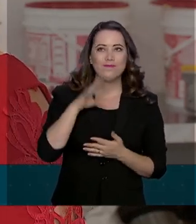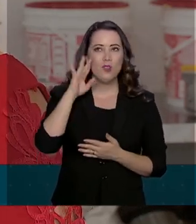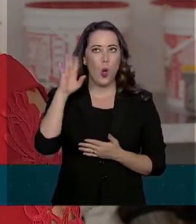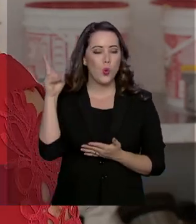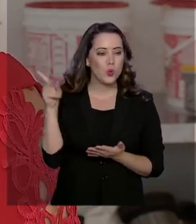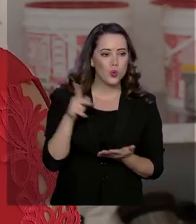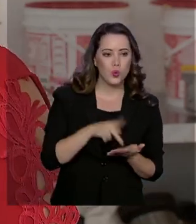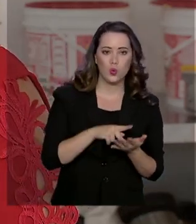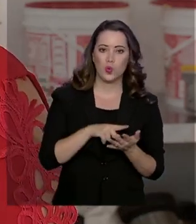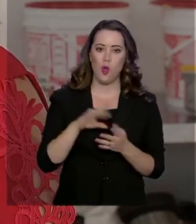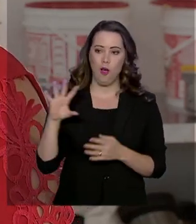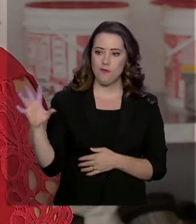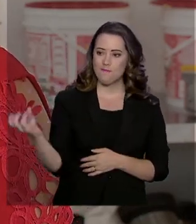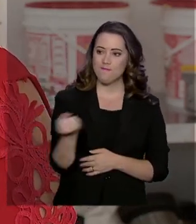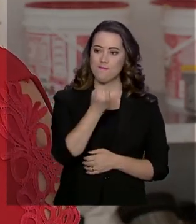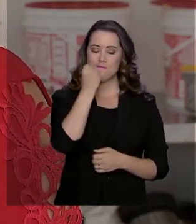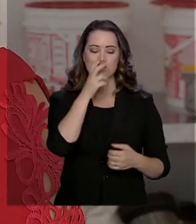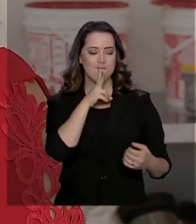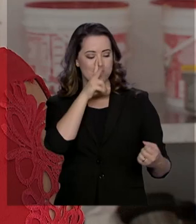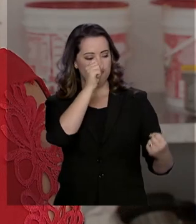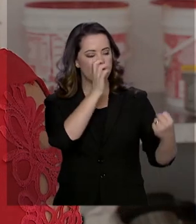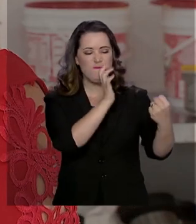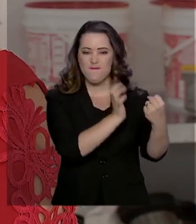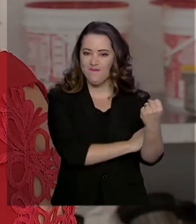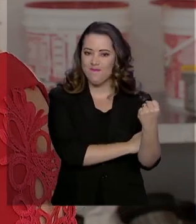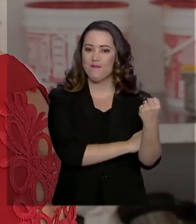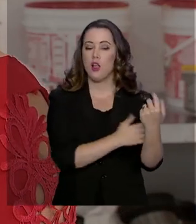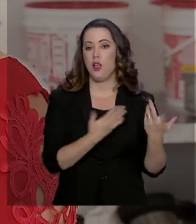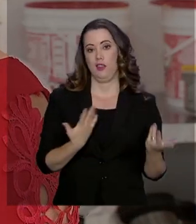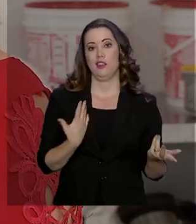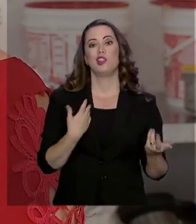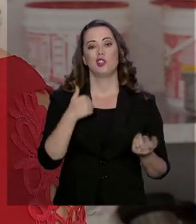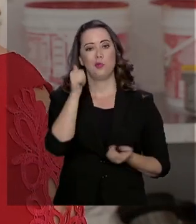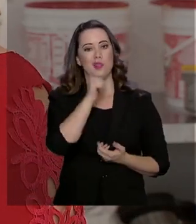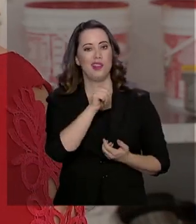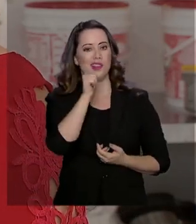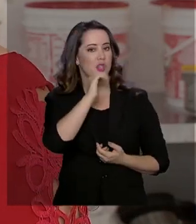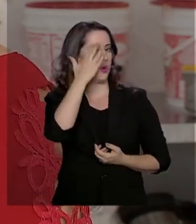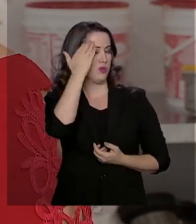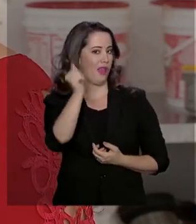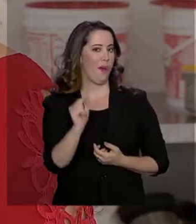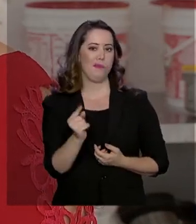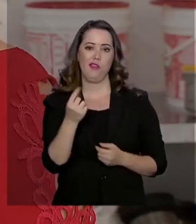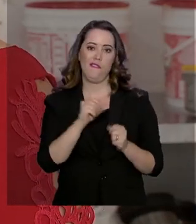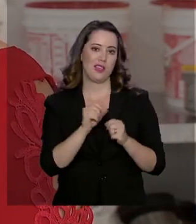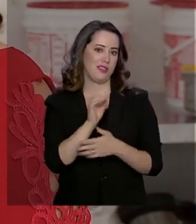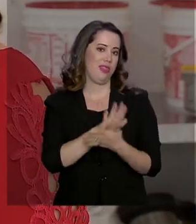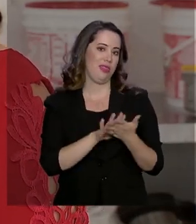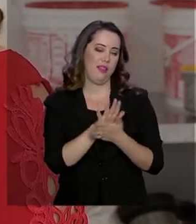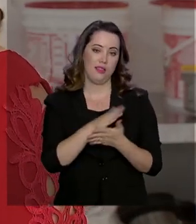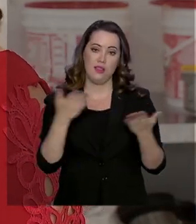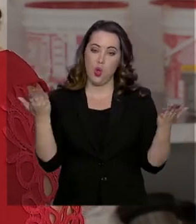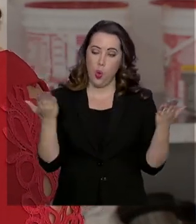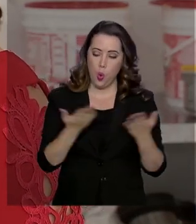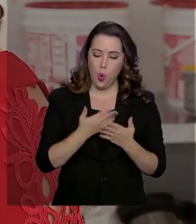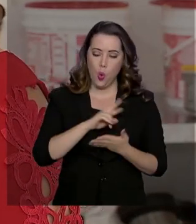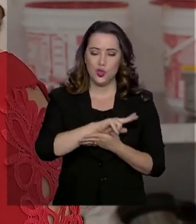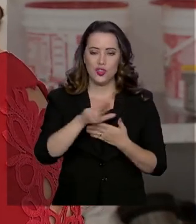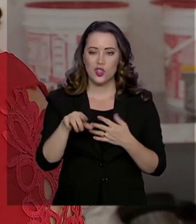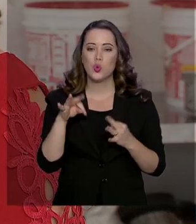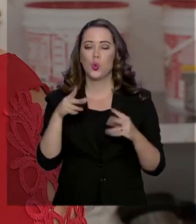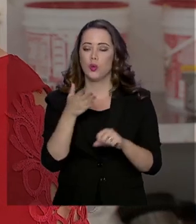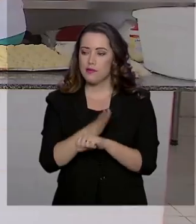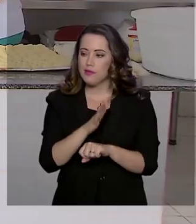impossível. Tinha mulheres que não sabiam fazer um bolo. Hoje a gente tem todas